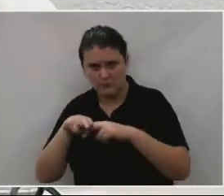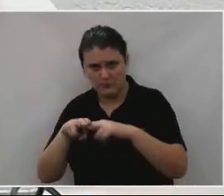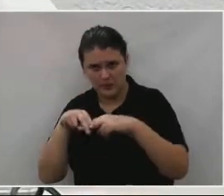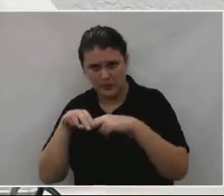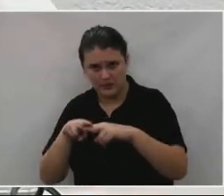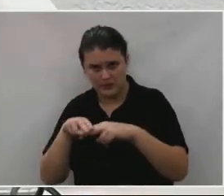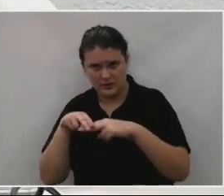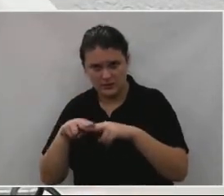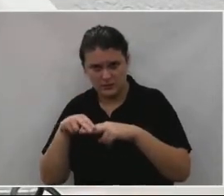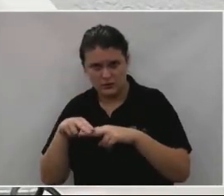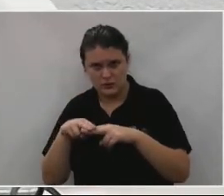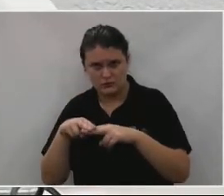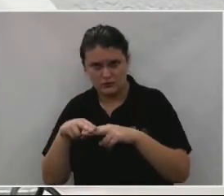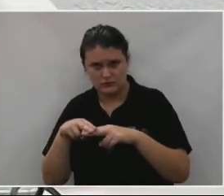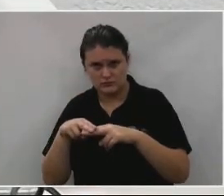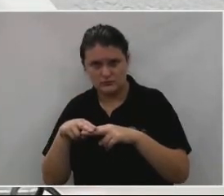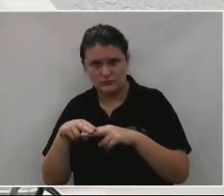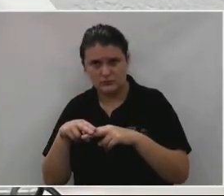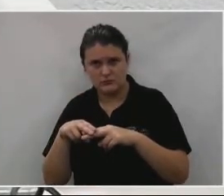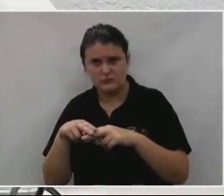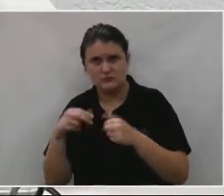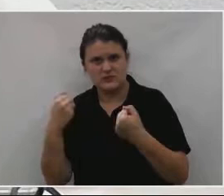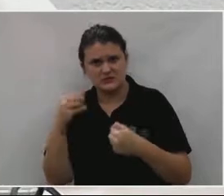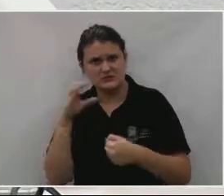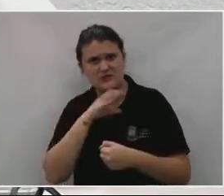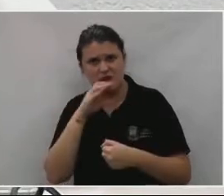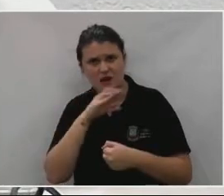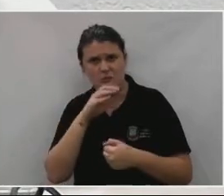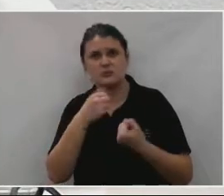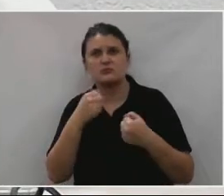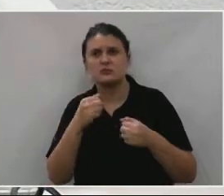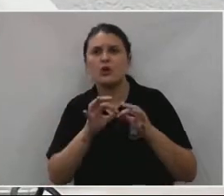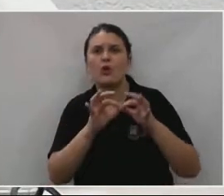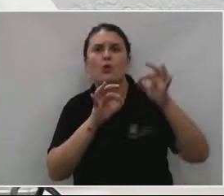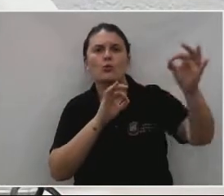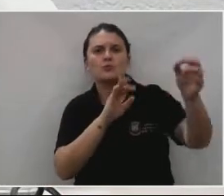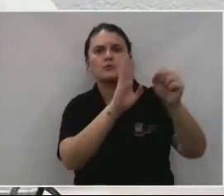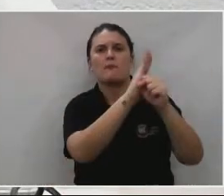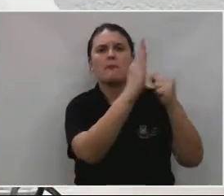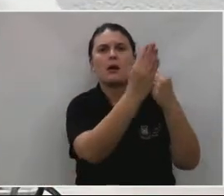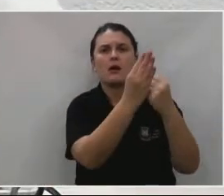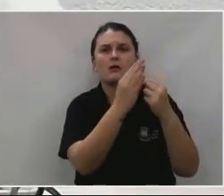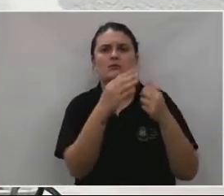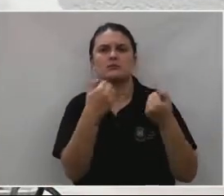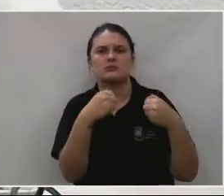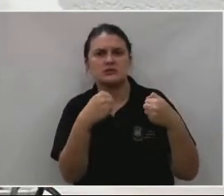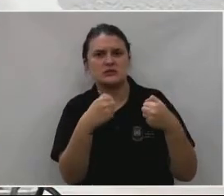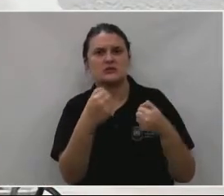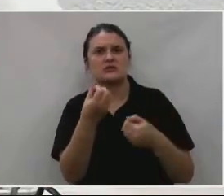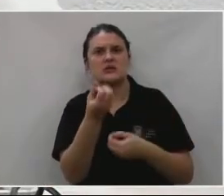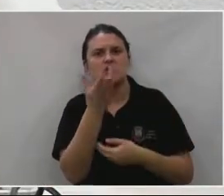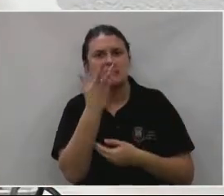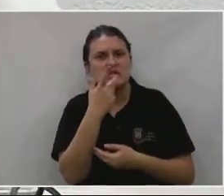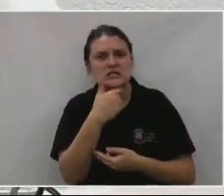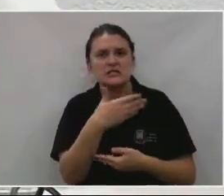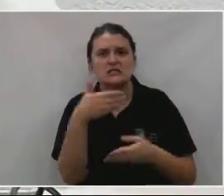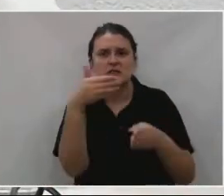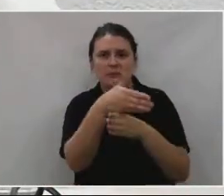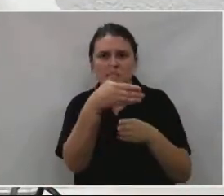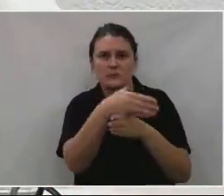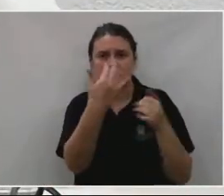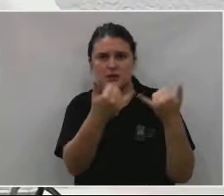vão ser instalados têm que ser nas comunidades onde há um número grande de crianças